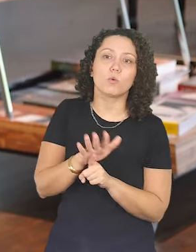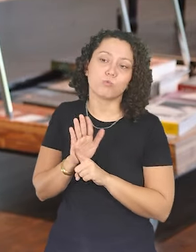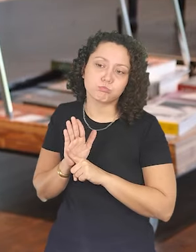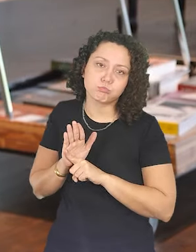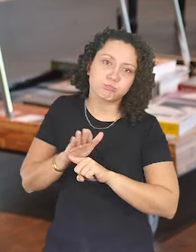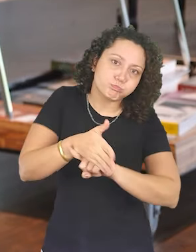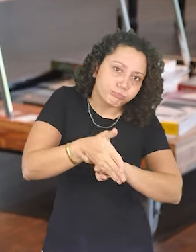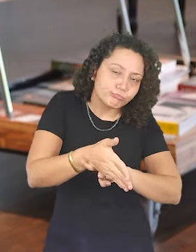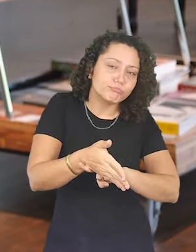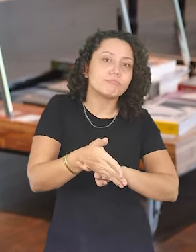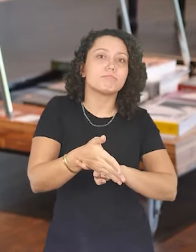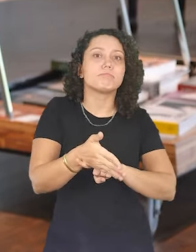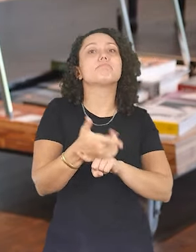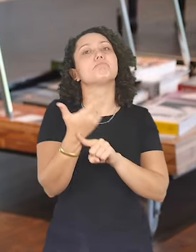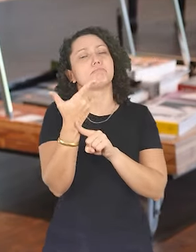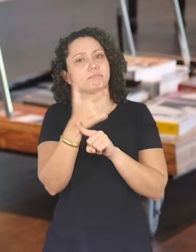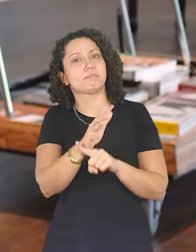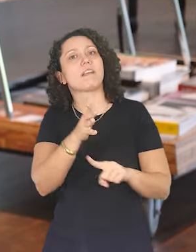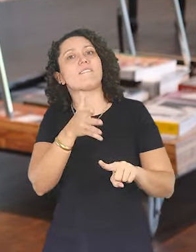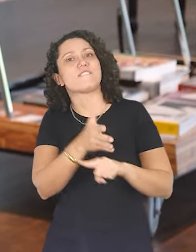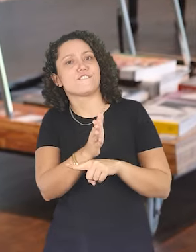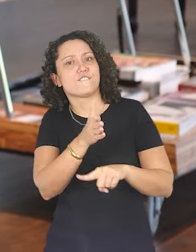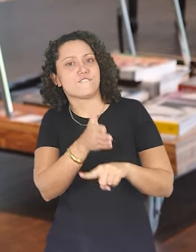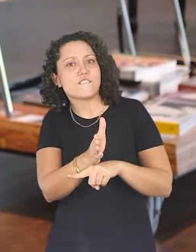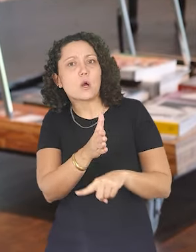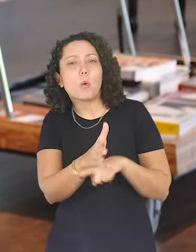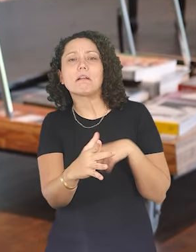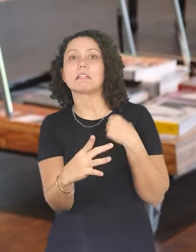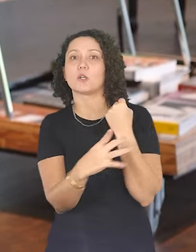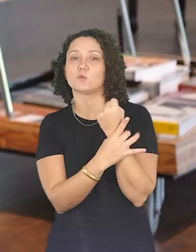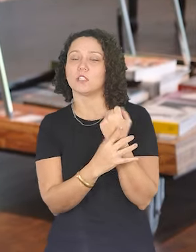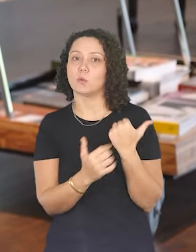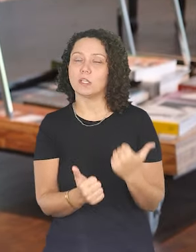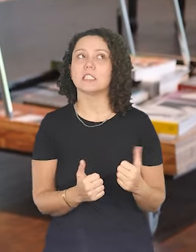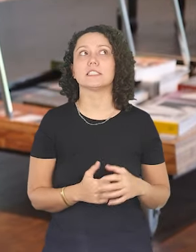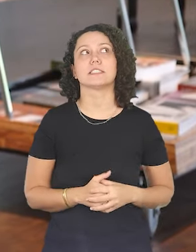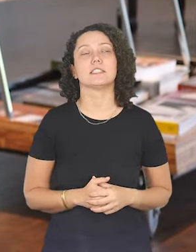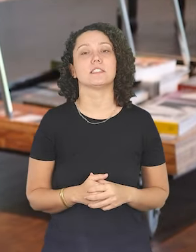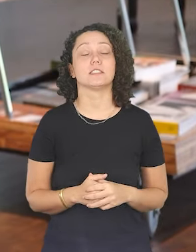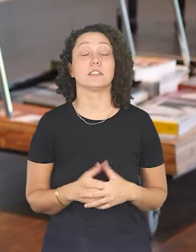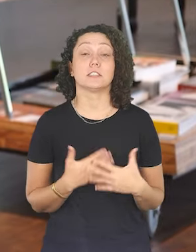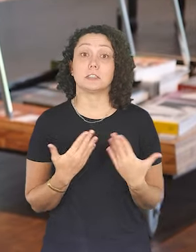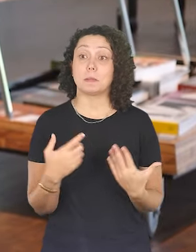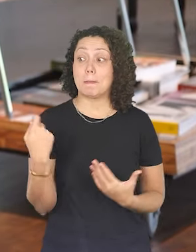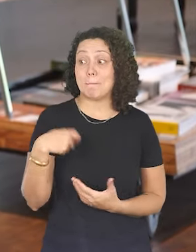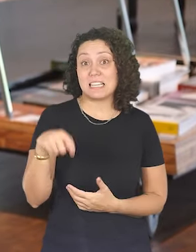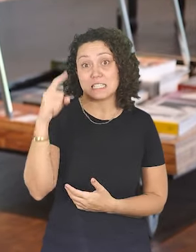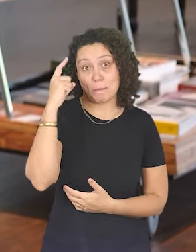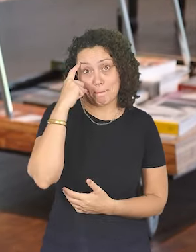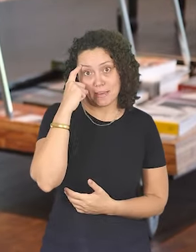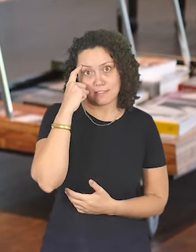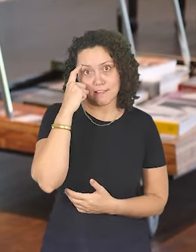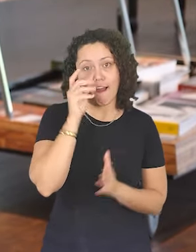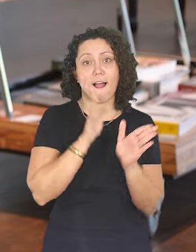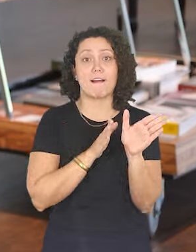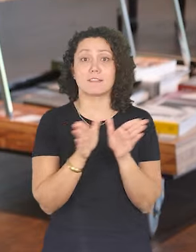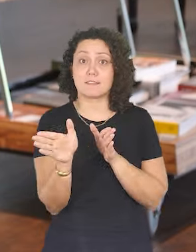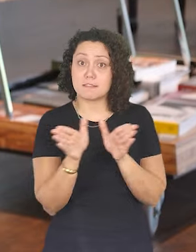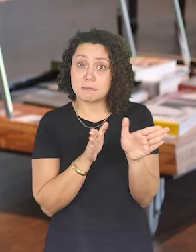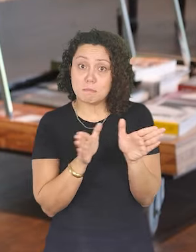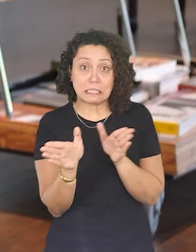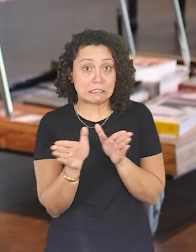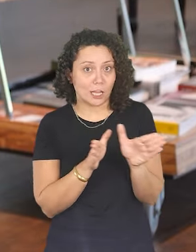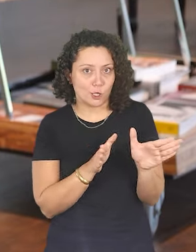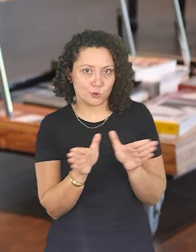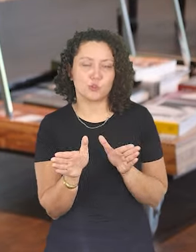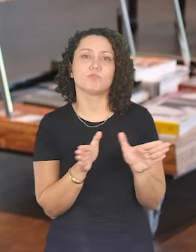diversos possam frequentar aquele espaço de maneira segura, né? Você tem que pensar nas questões de